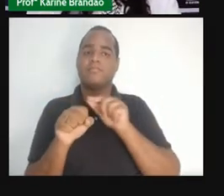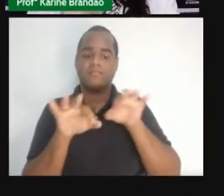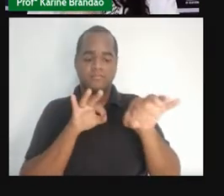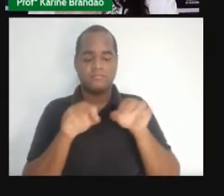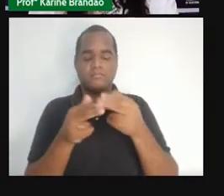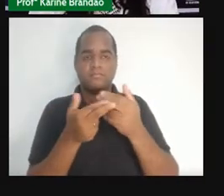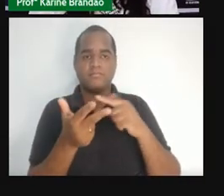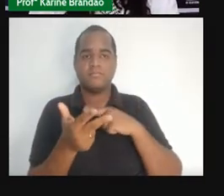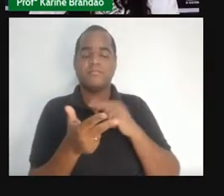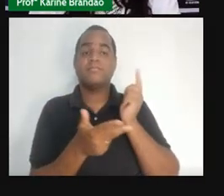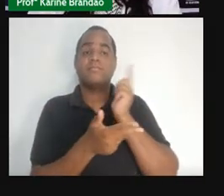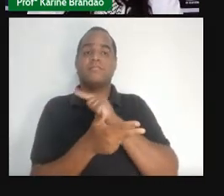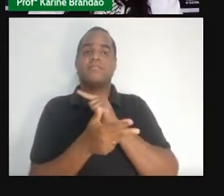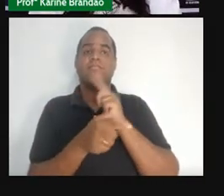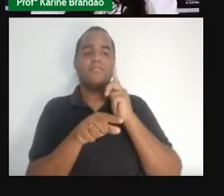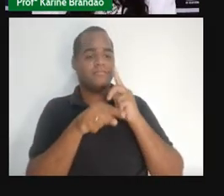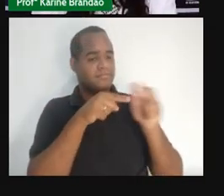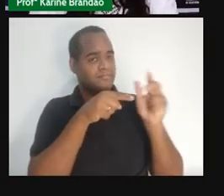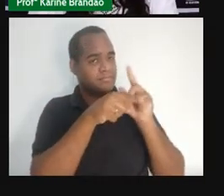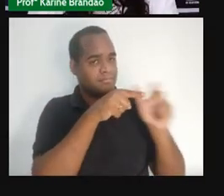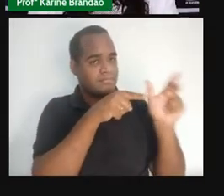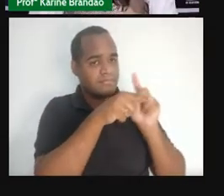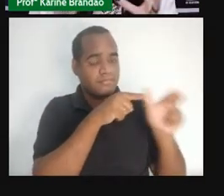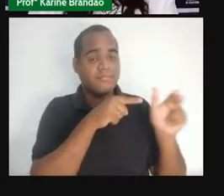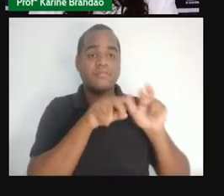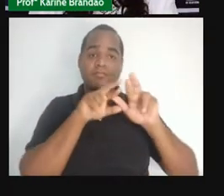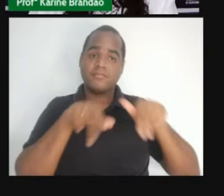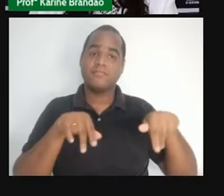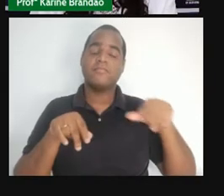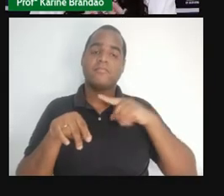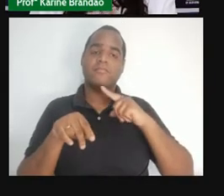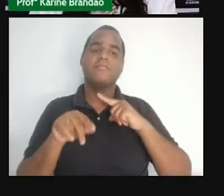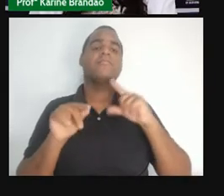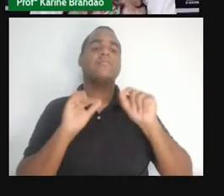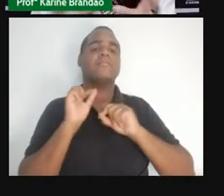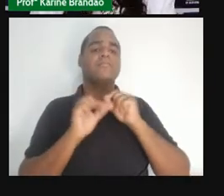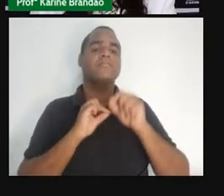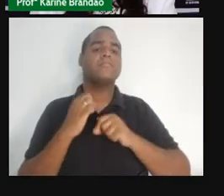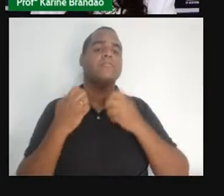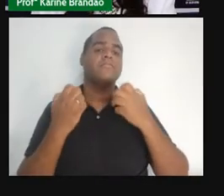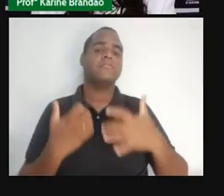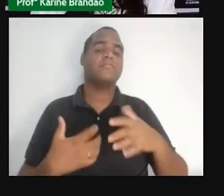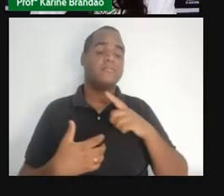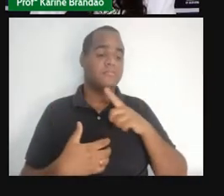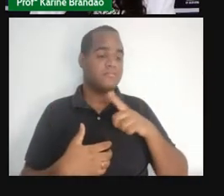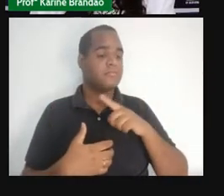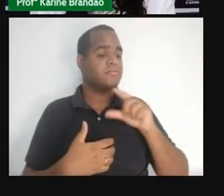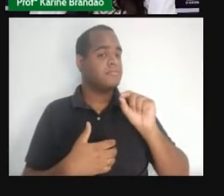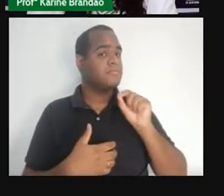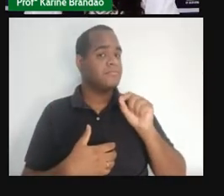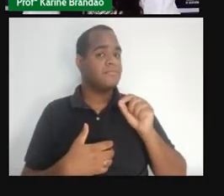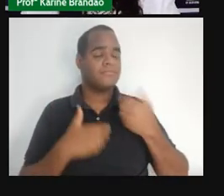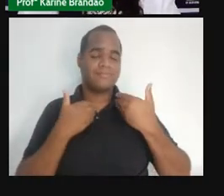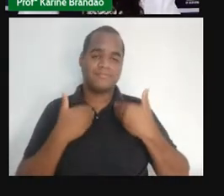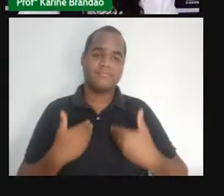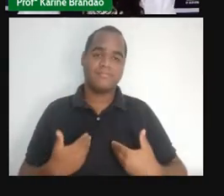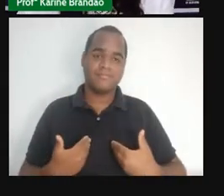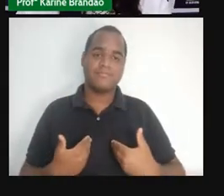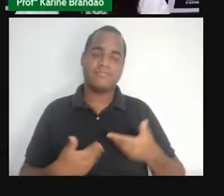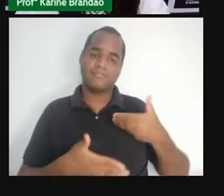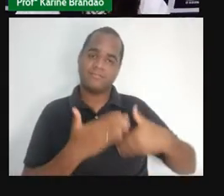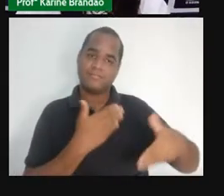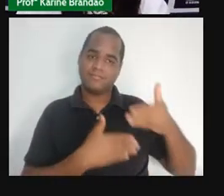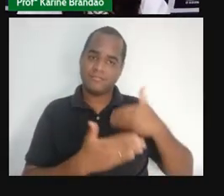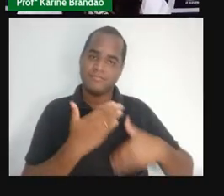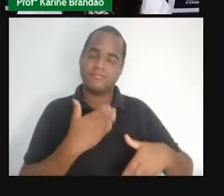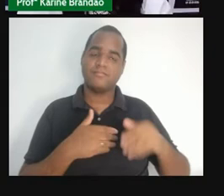conseguir atacar, né? Esse órgão, esse ser invasor que é esse vírus. No caso do